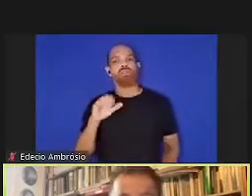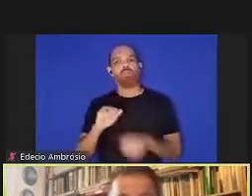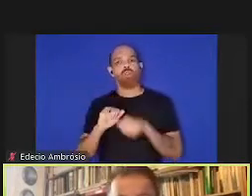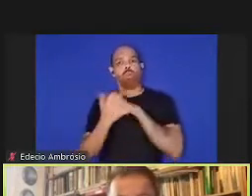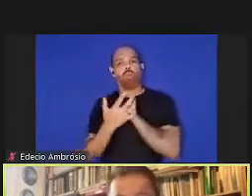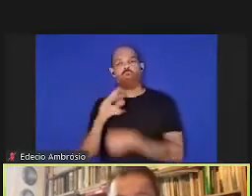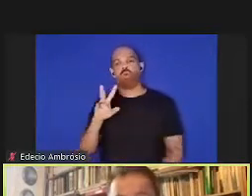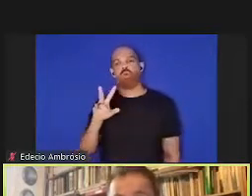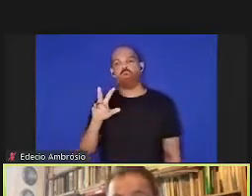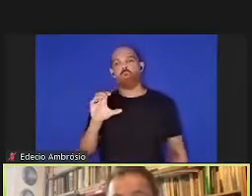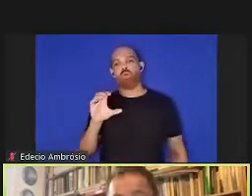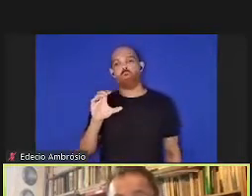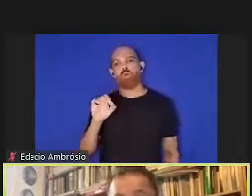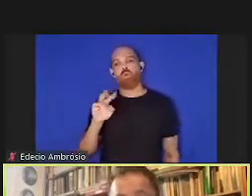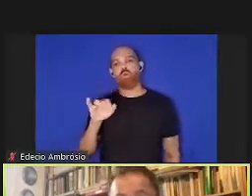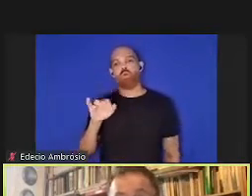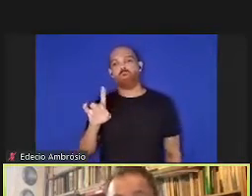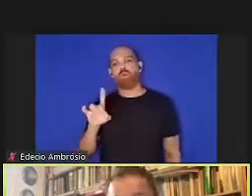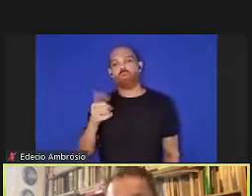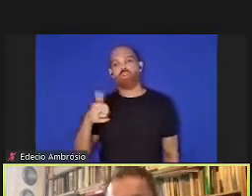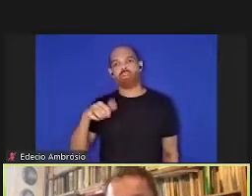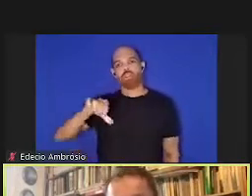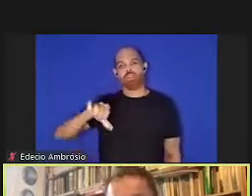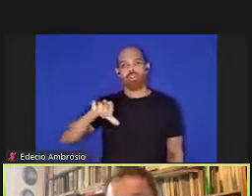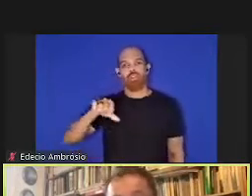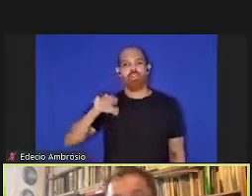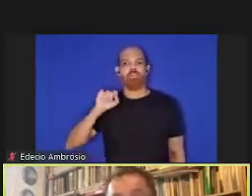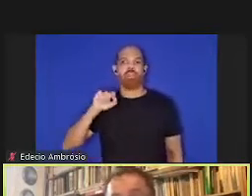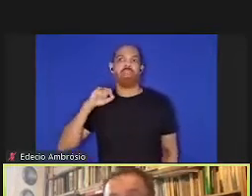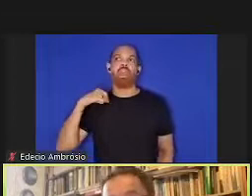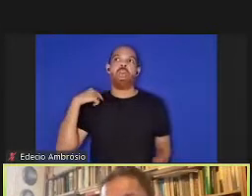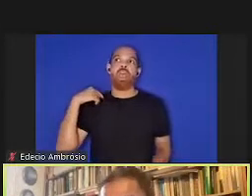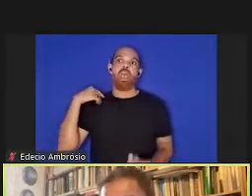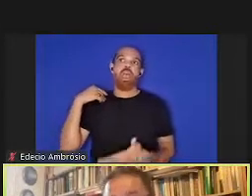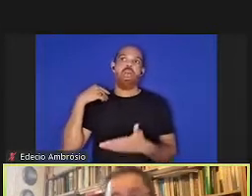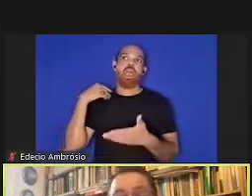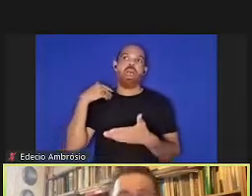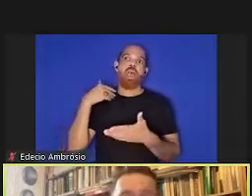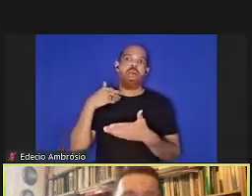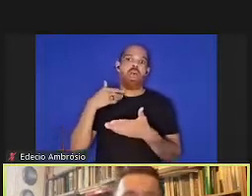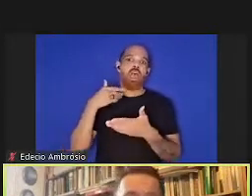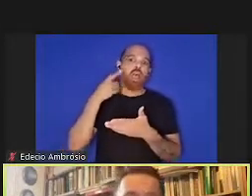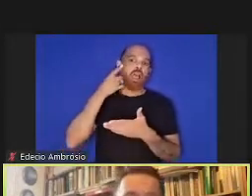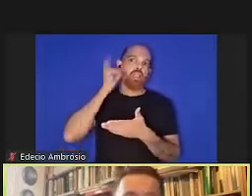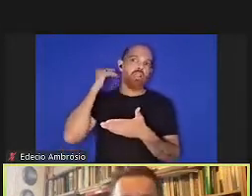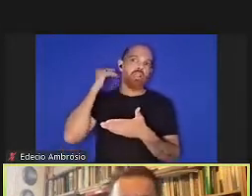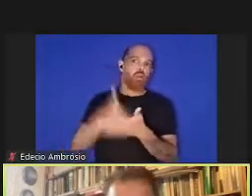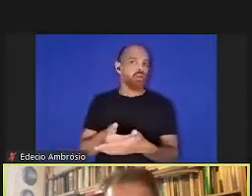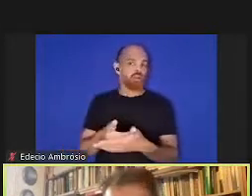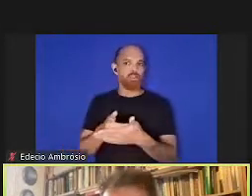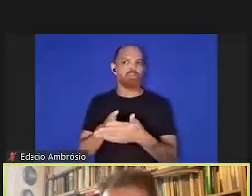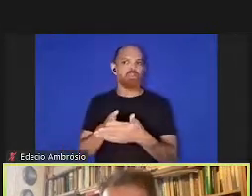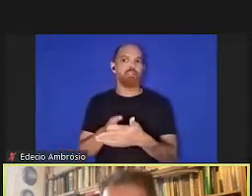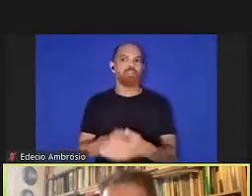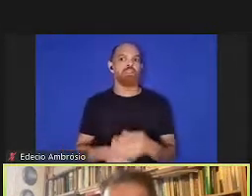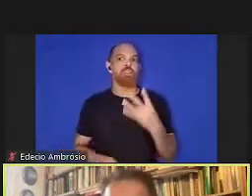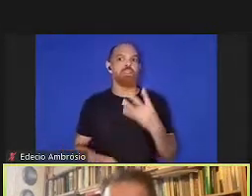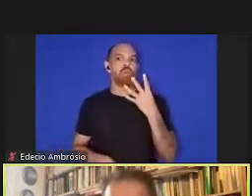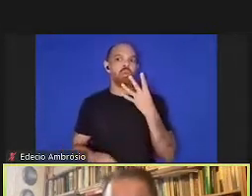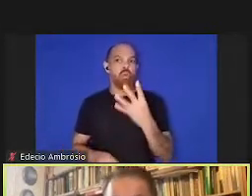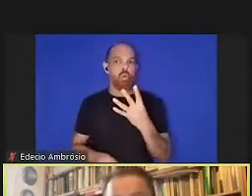infecções até ontem, aqui vocês podem ver quatro ondas